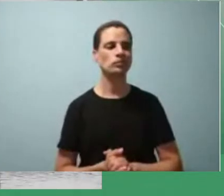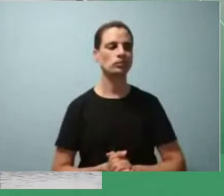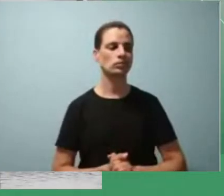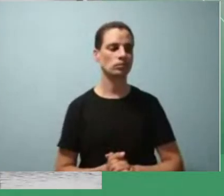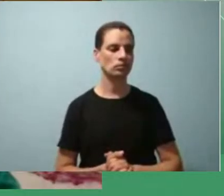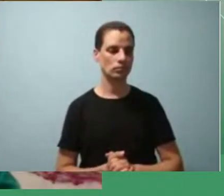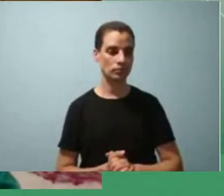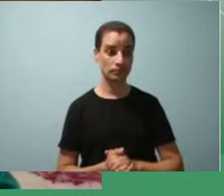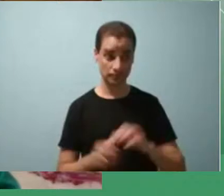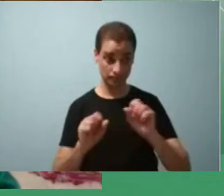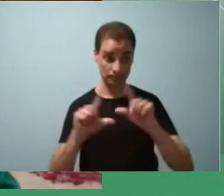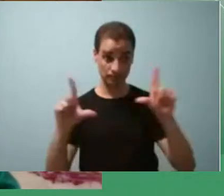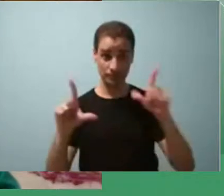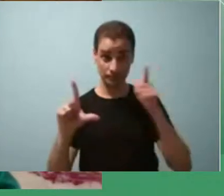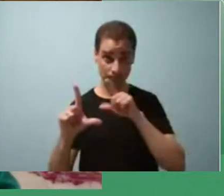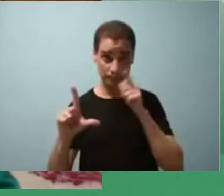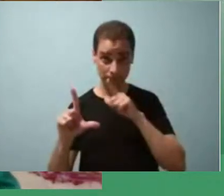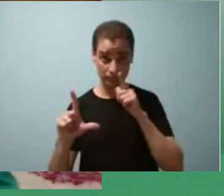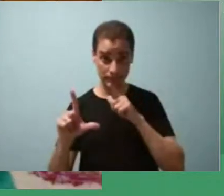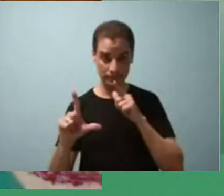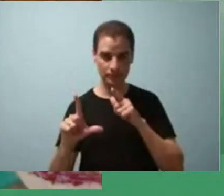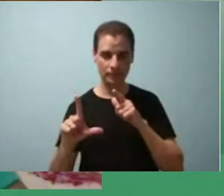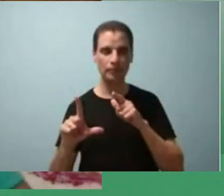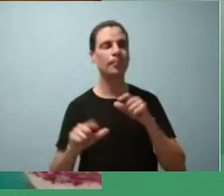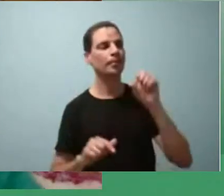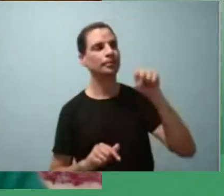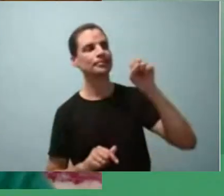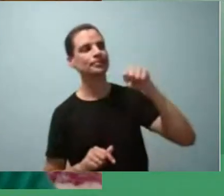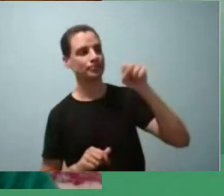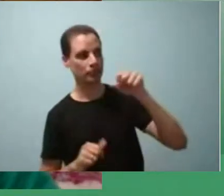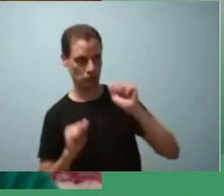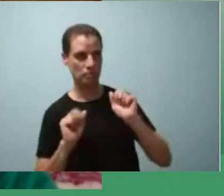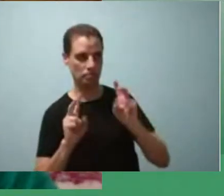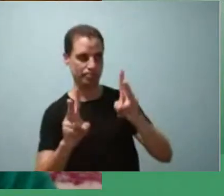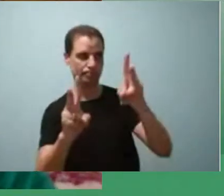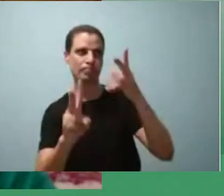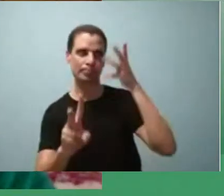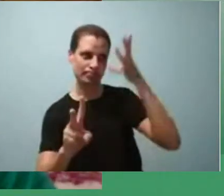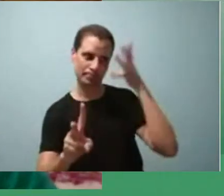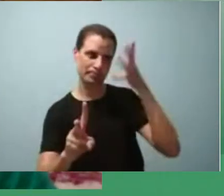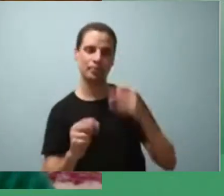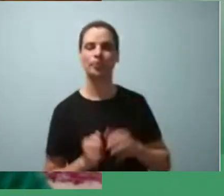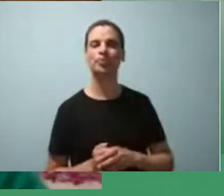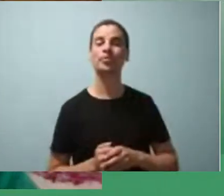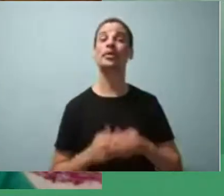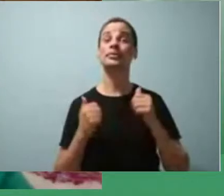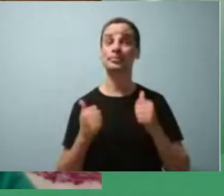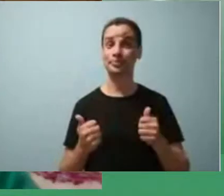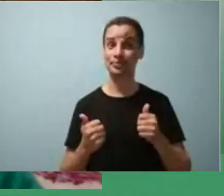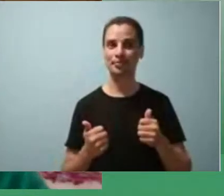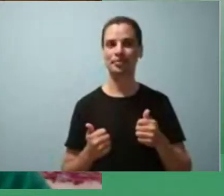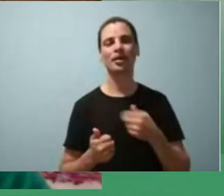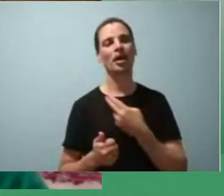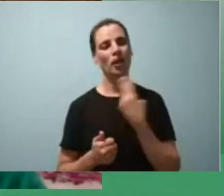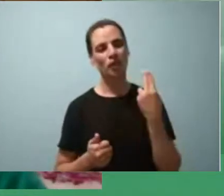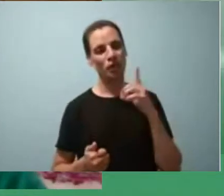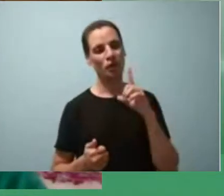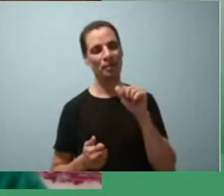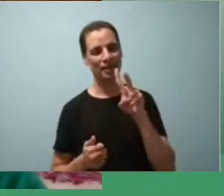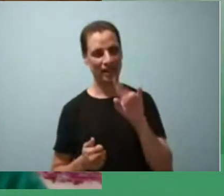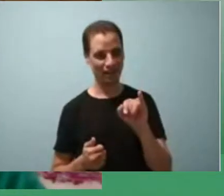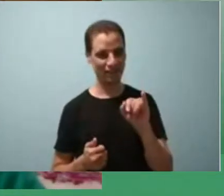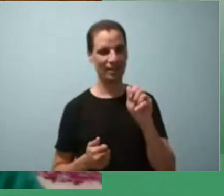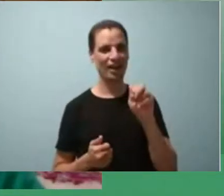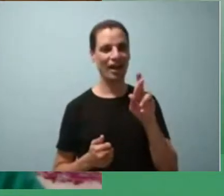apareceu tá sim Davi pode dar sequência então vamos lá pessoal meu nome é Davi Aragão Martins da Silva